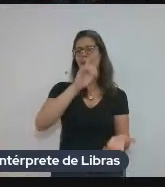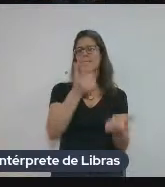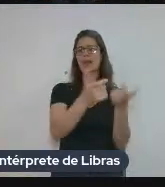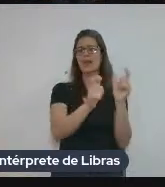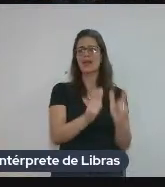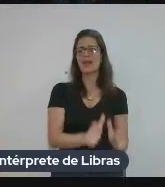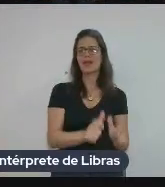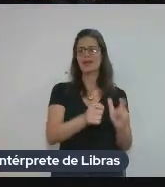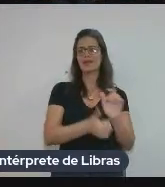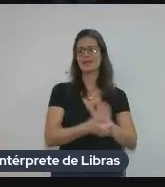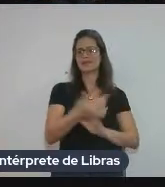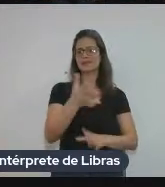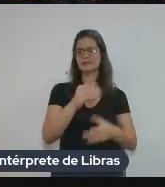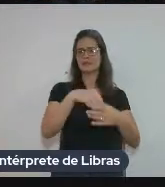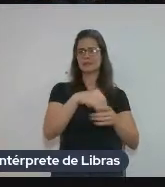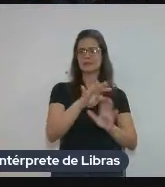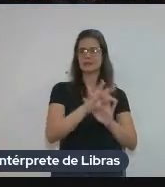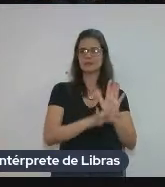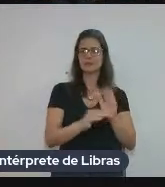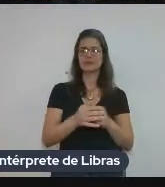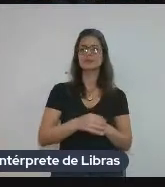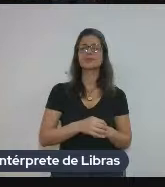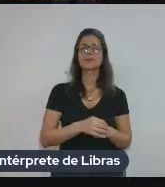né? Pode passar.